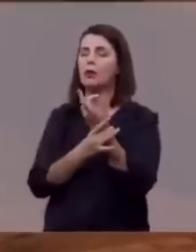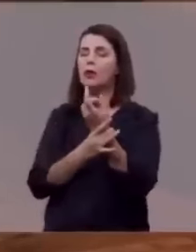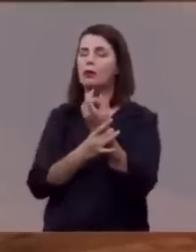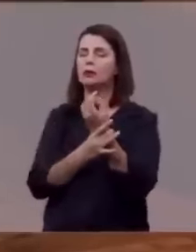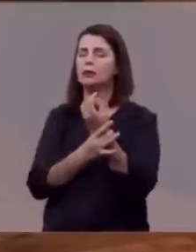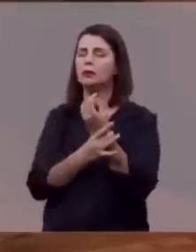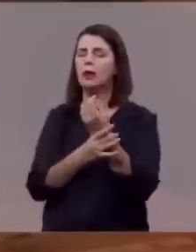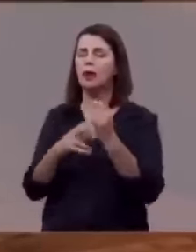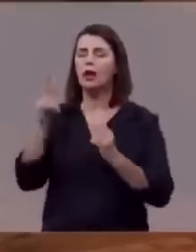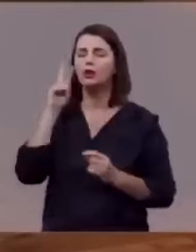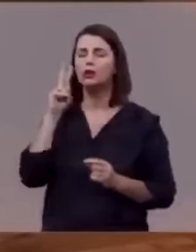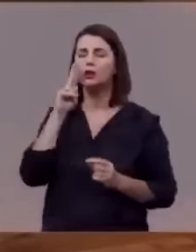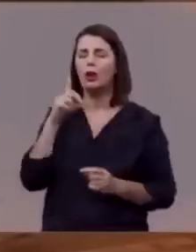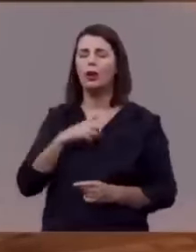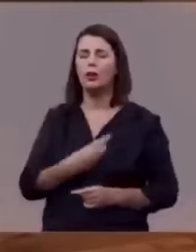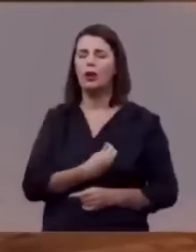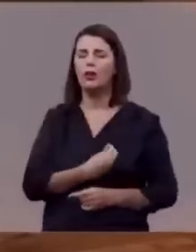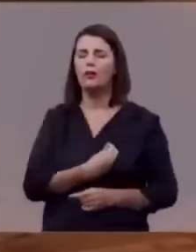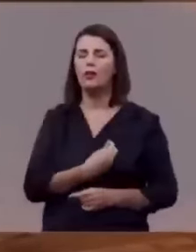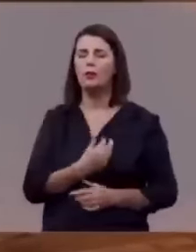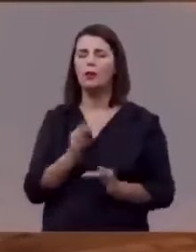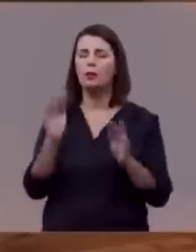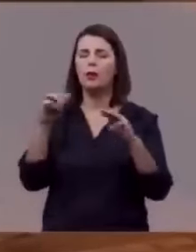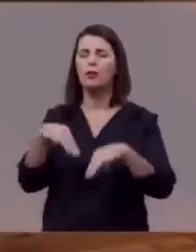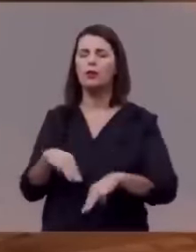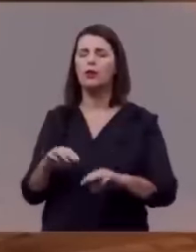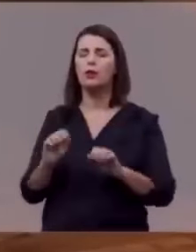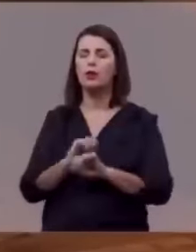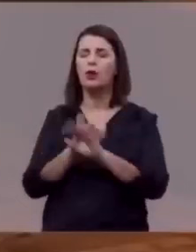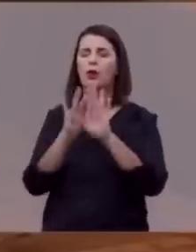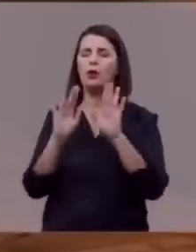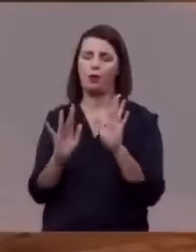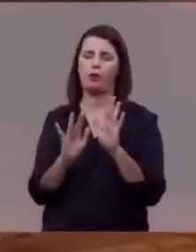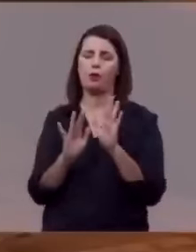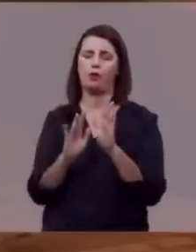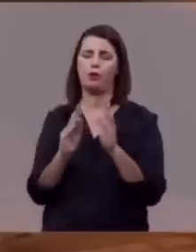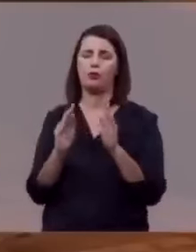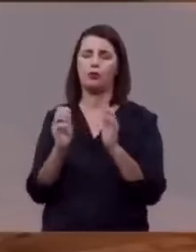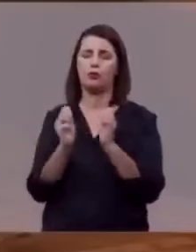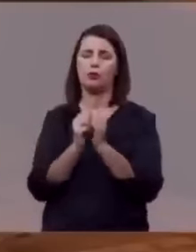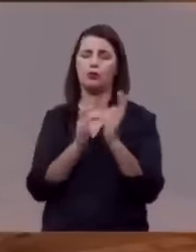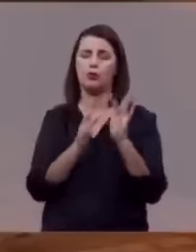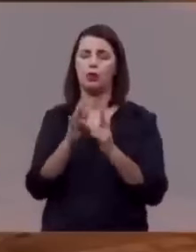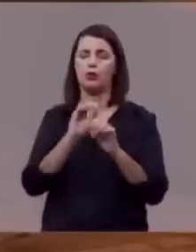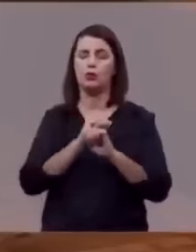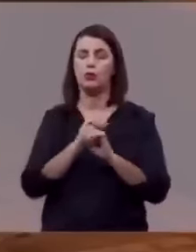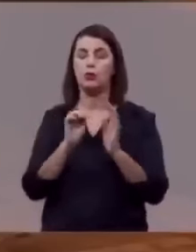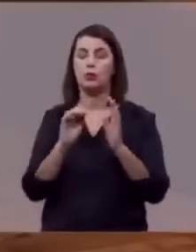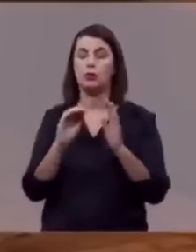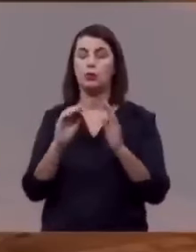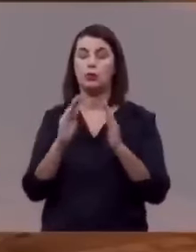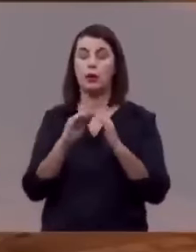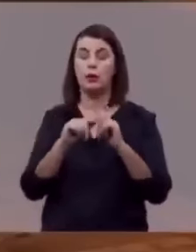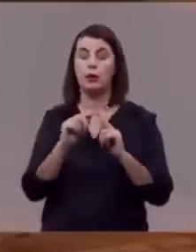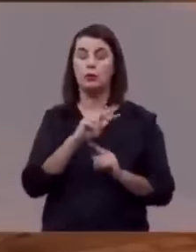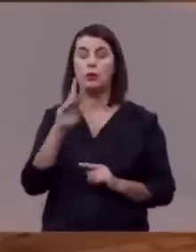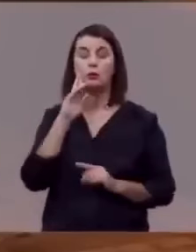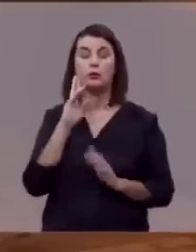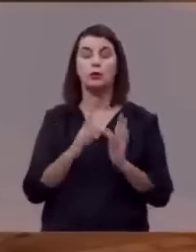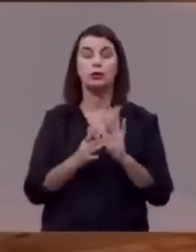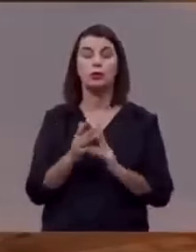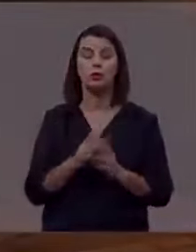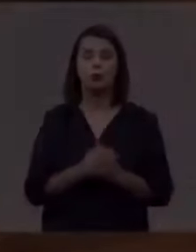caminha para esta gloriosa consumação da vitória de Cristo e da sua igreja, em nome de Jesus,